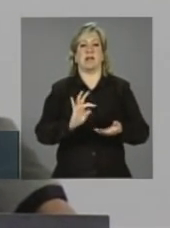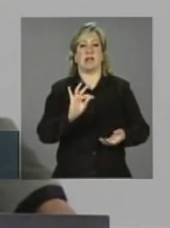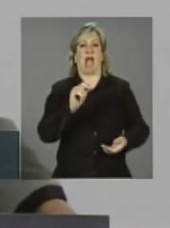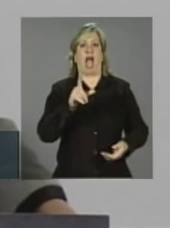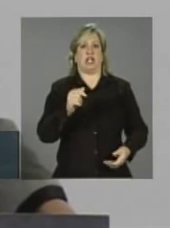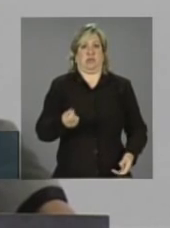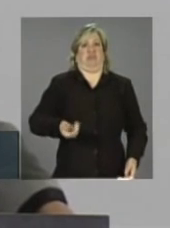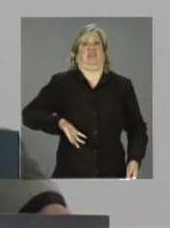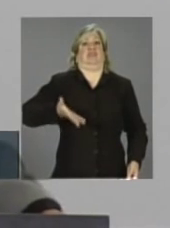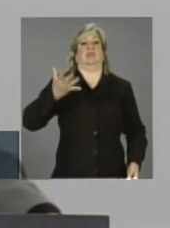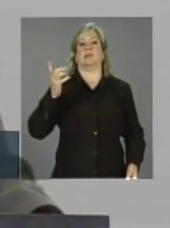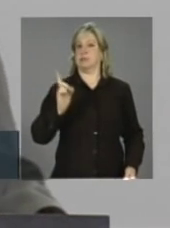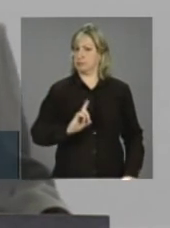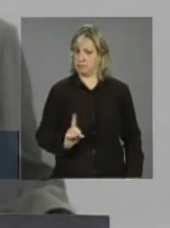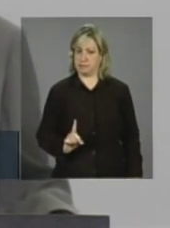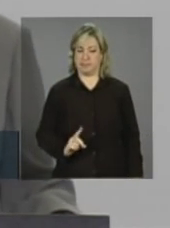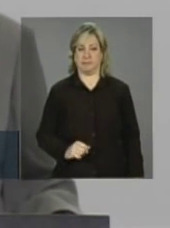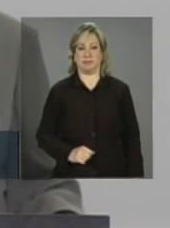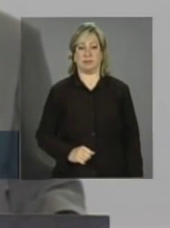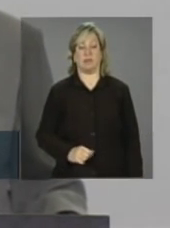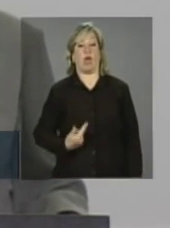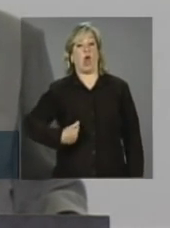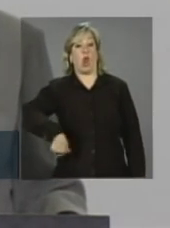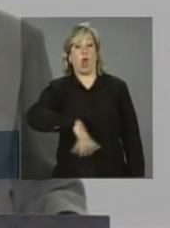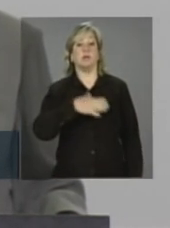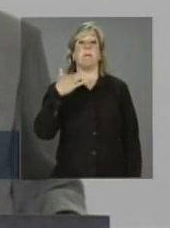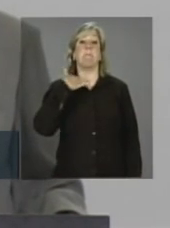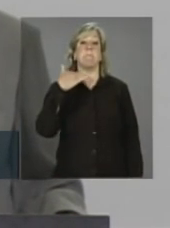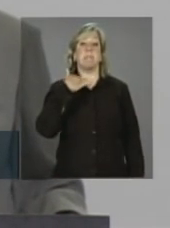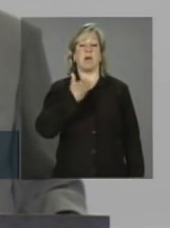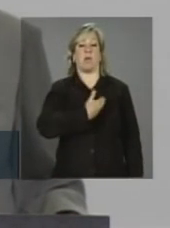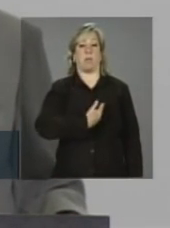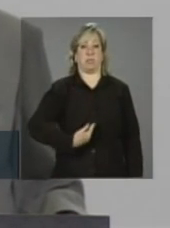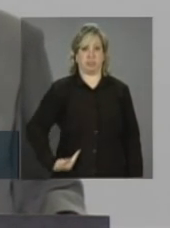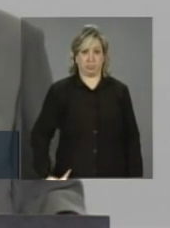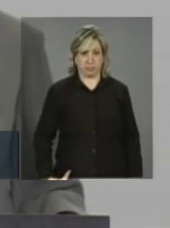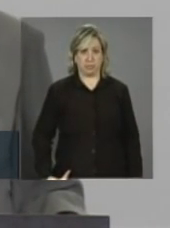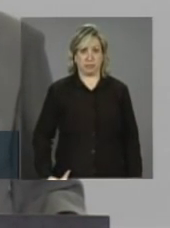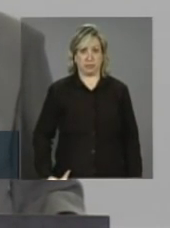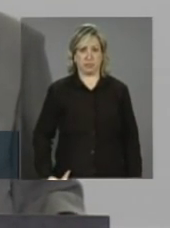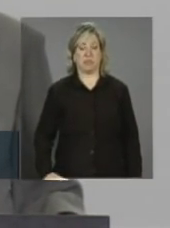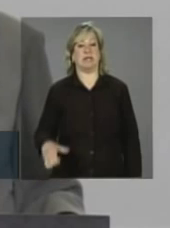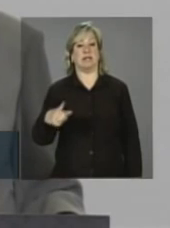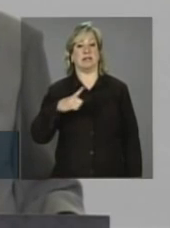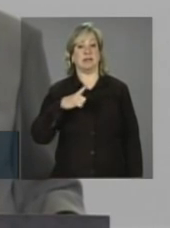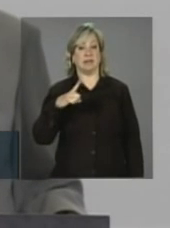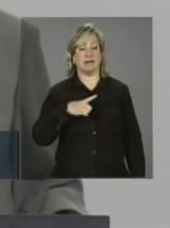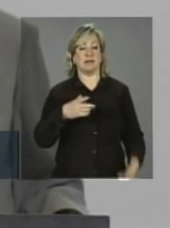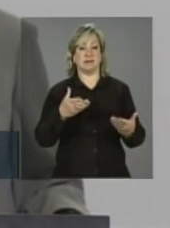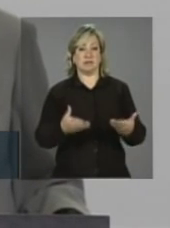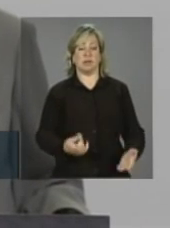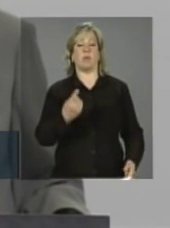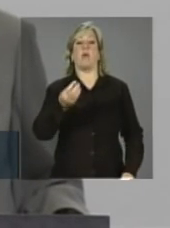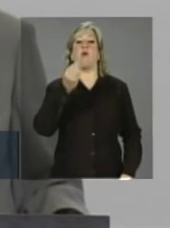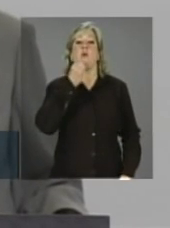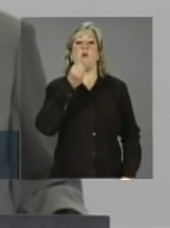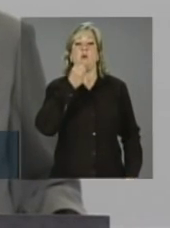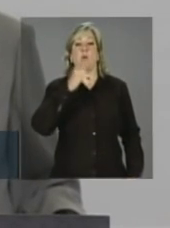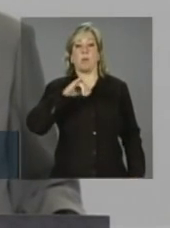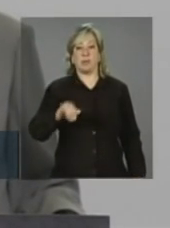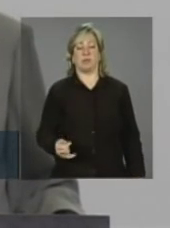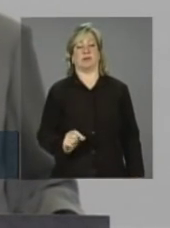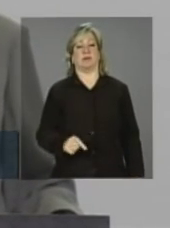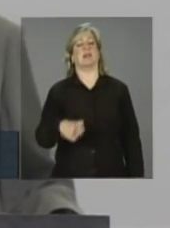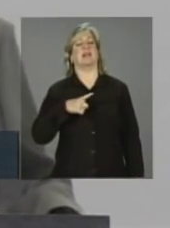estratosféricas. Os nossos bancos públicos veem nisso uma oportunidade